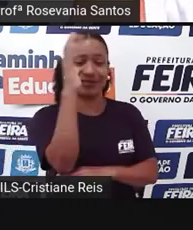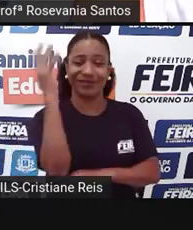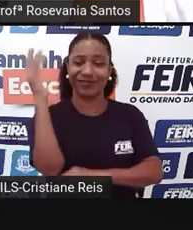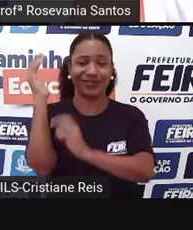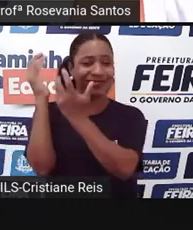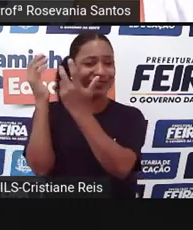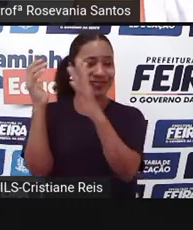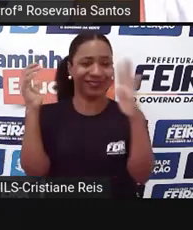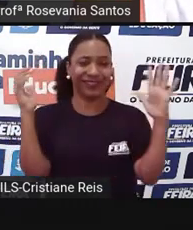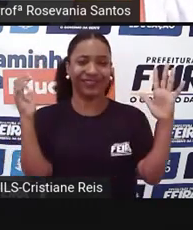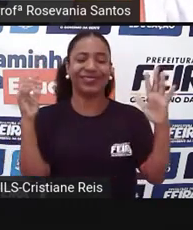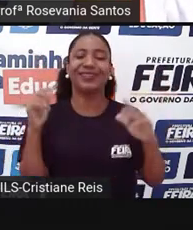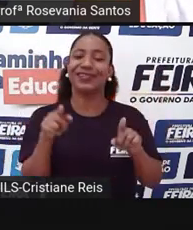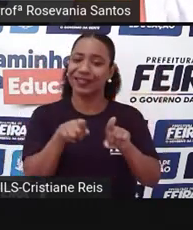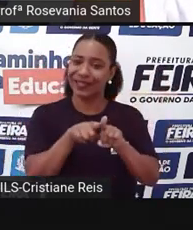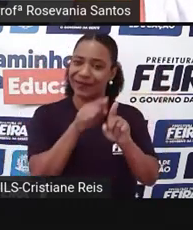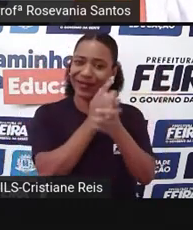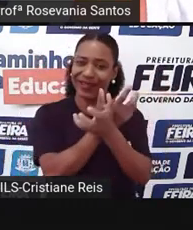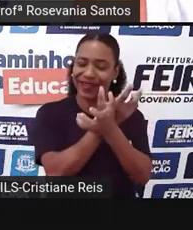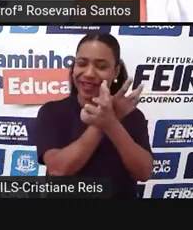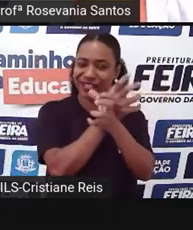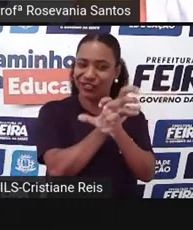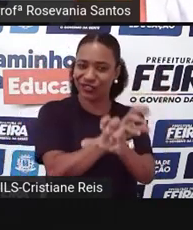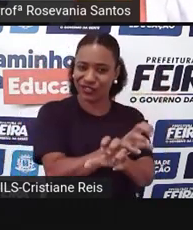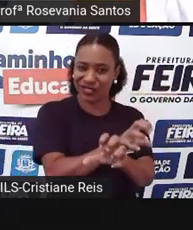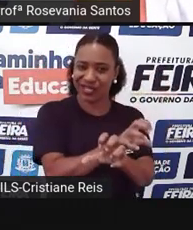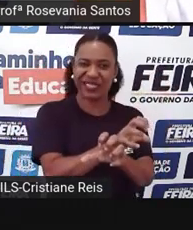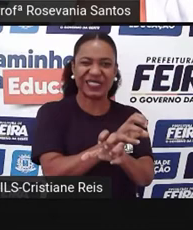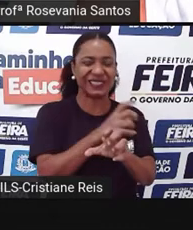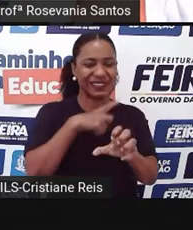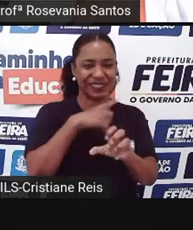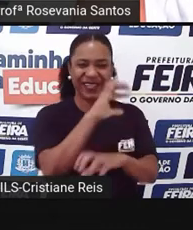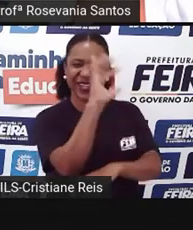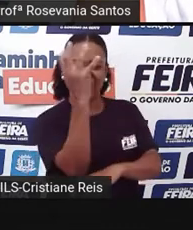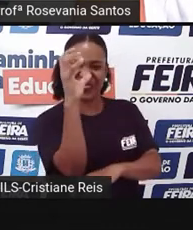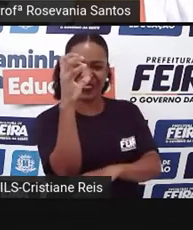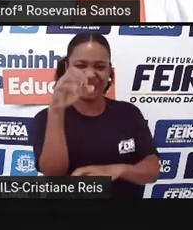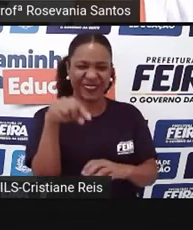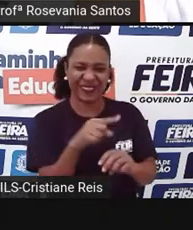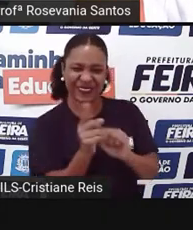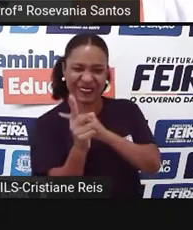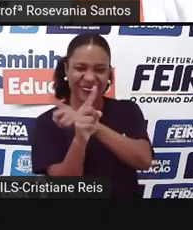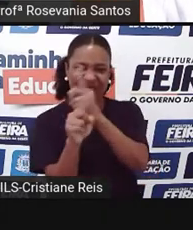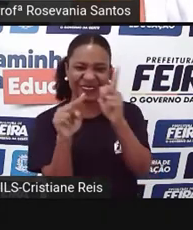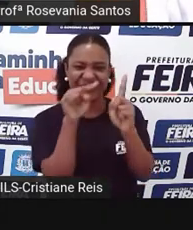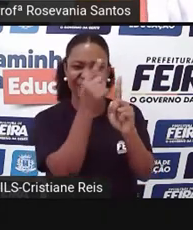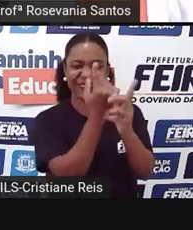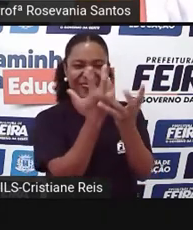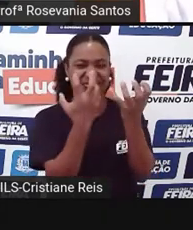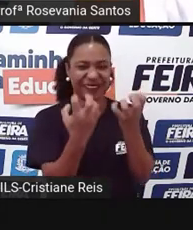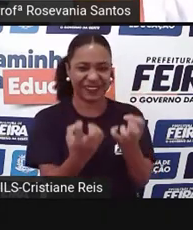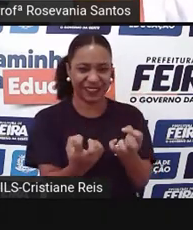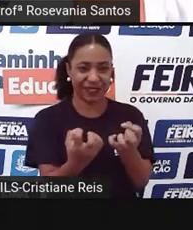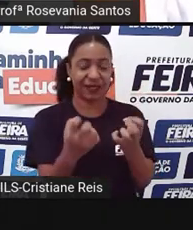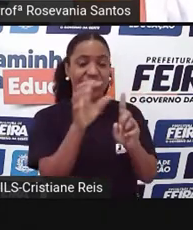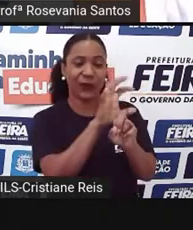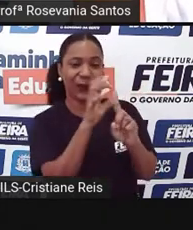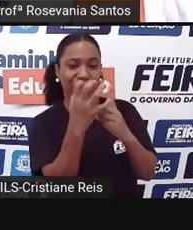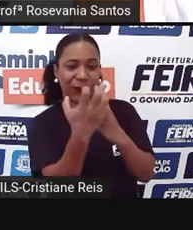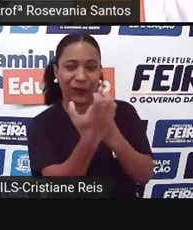caatinga, que representa plantas com aspectos retorcidos, como vocês estão vendo, além de cactos e plantas